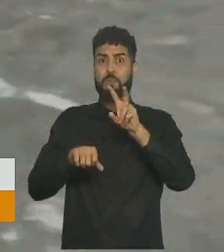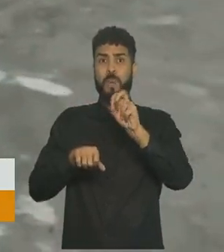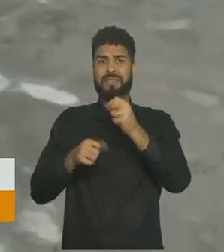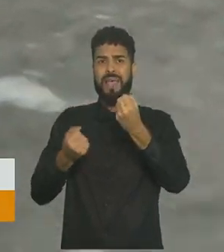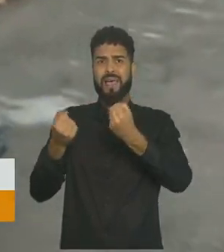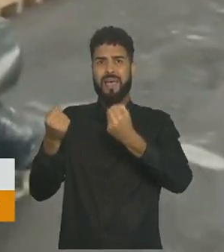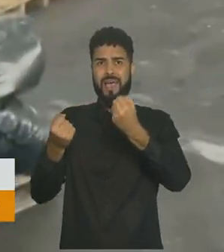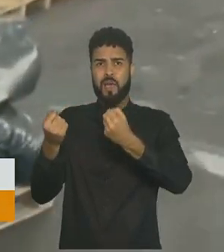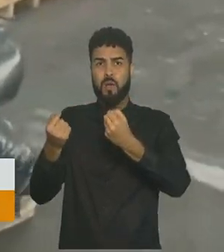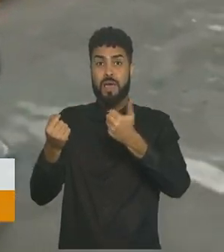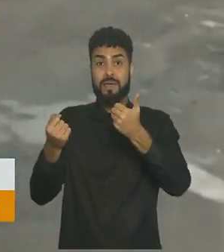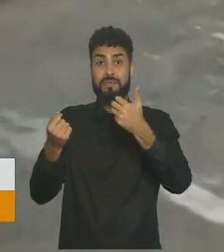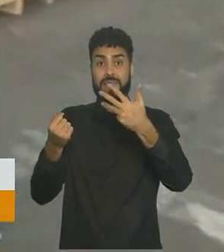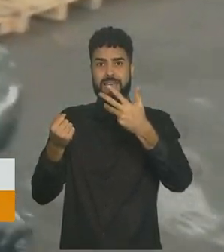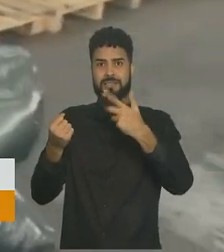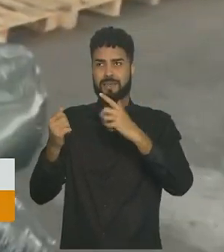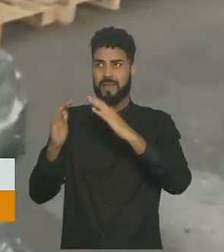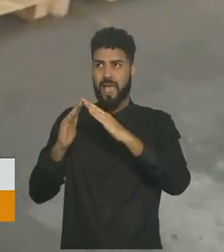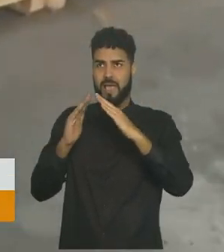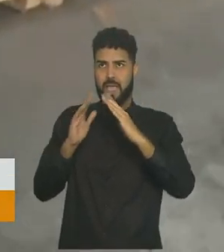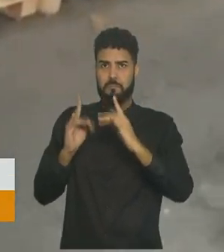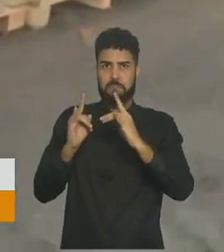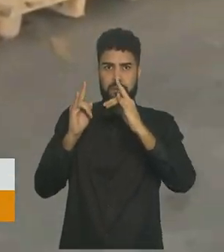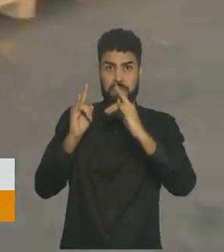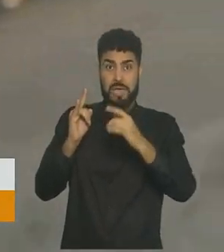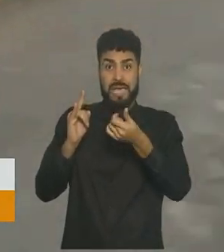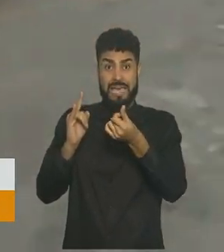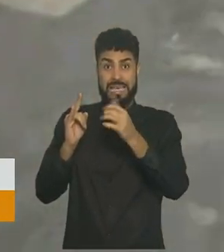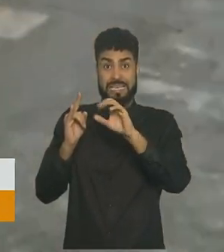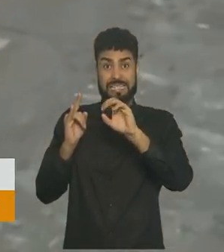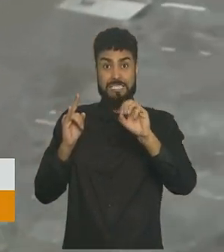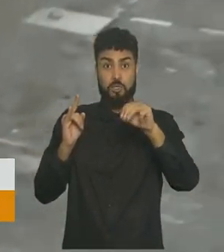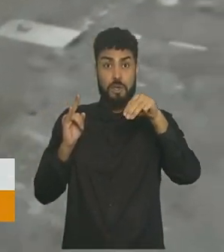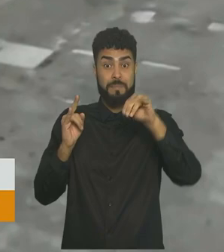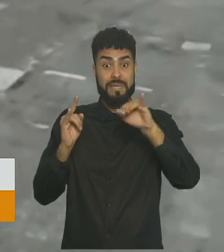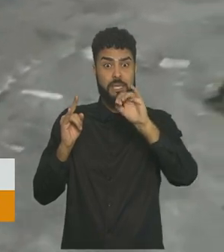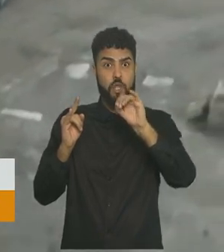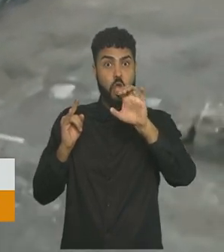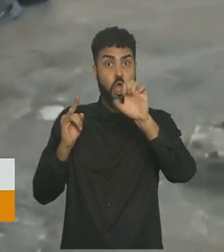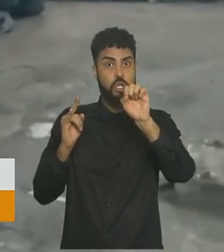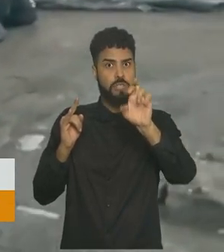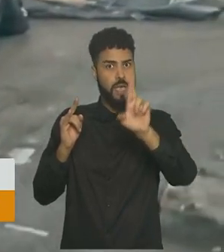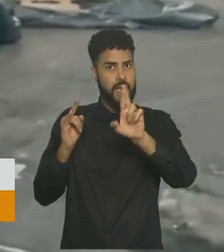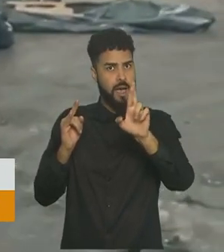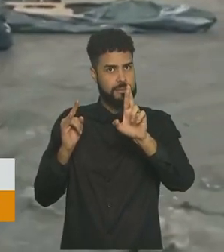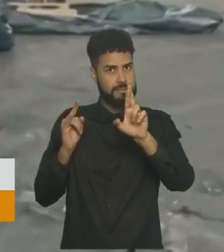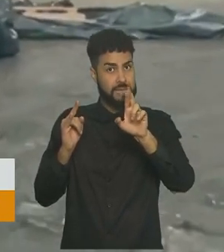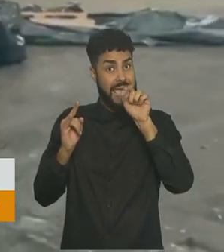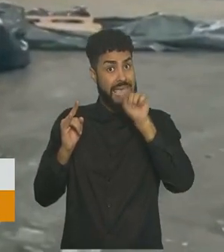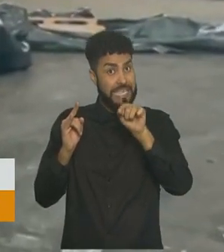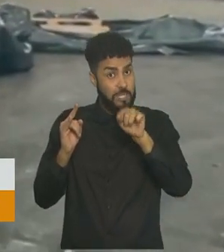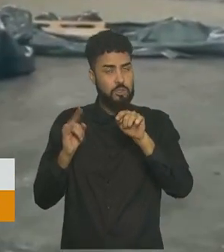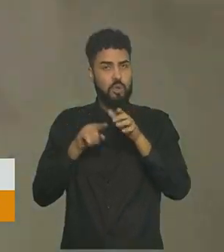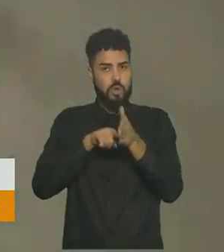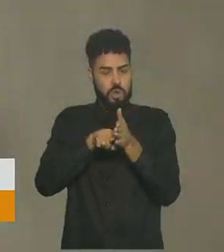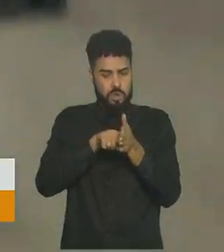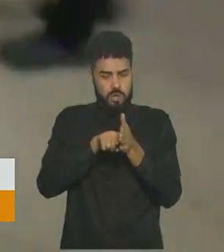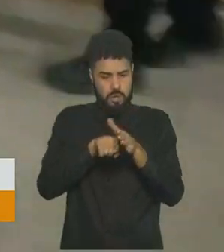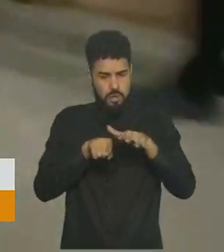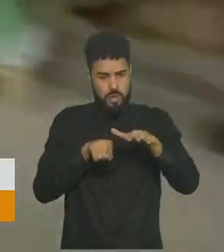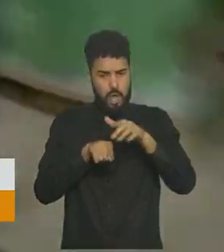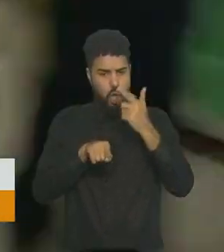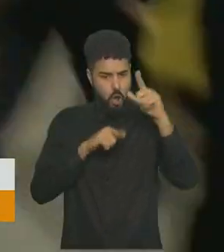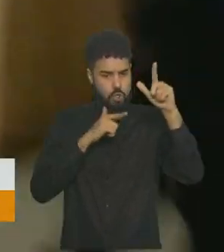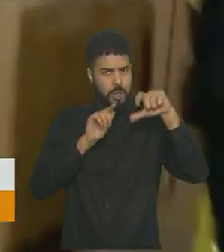veículos e 13 imóveis, além de 600 milhões de reais. A investigação também apura outros